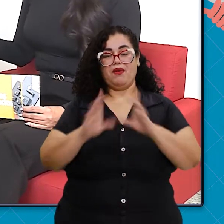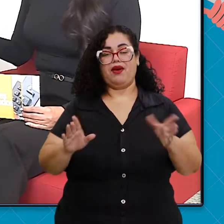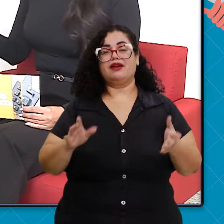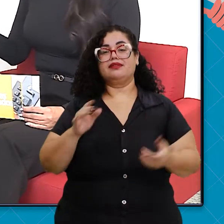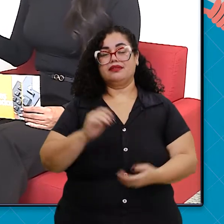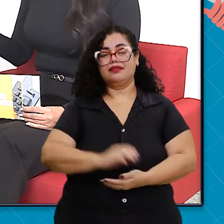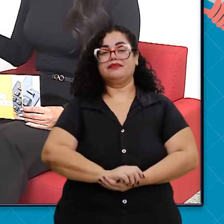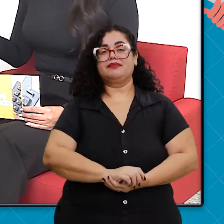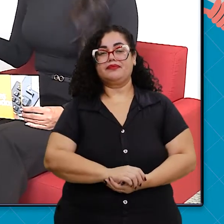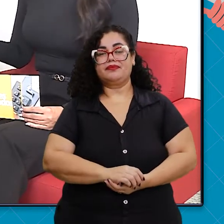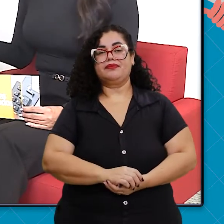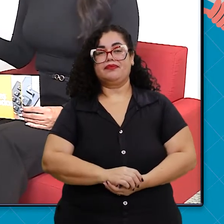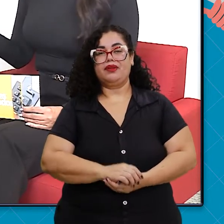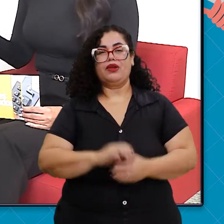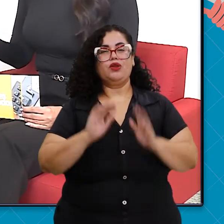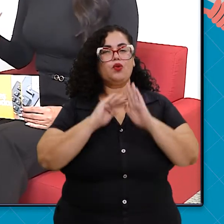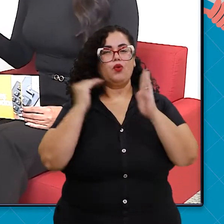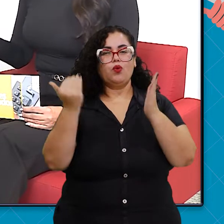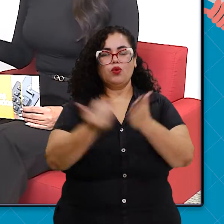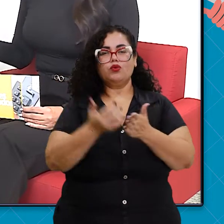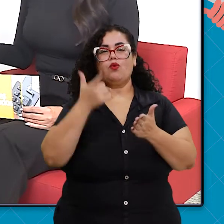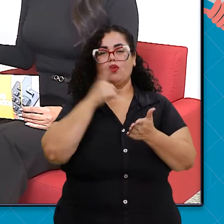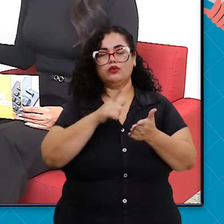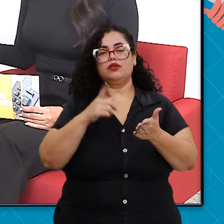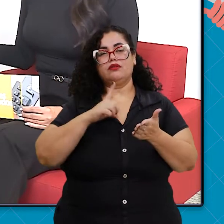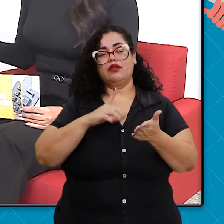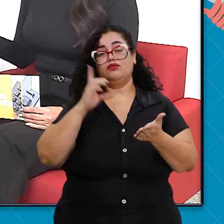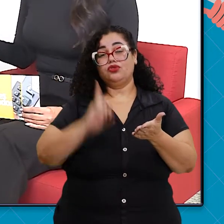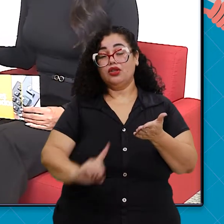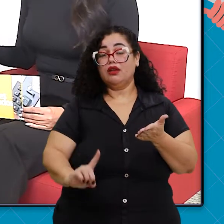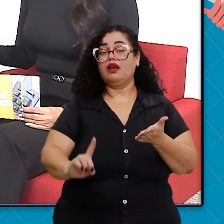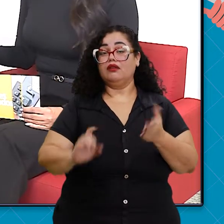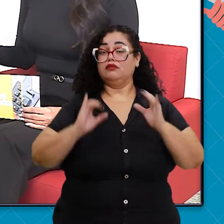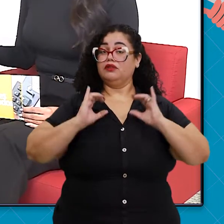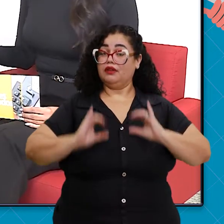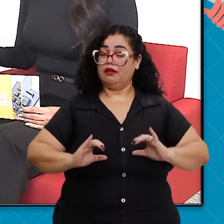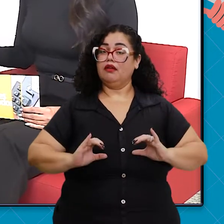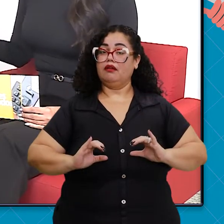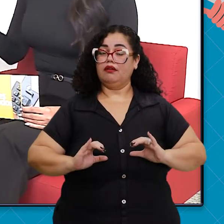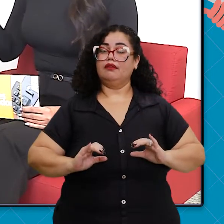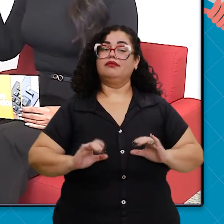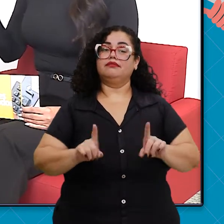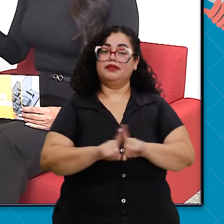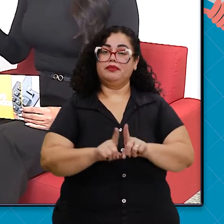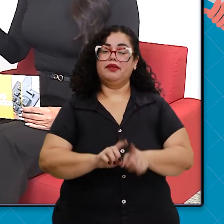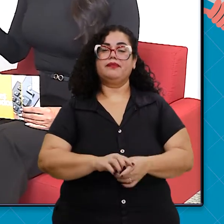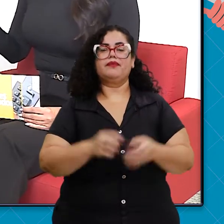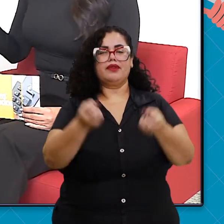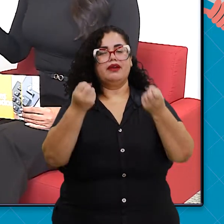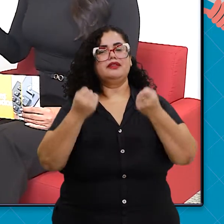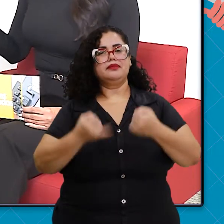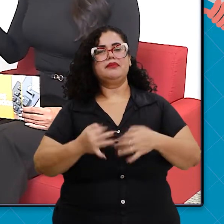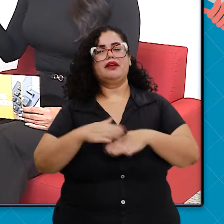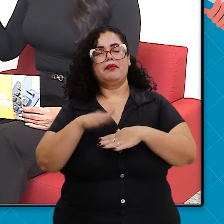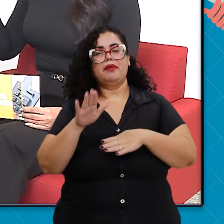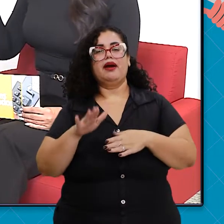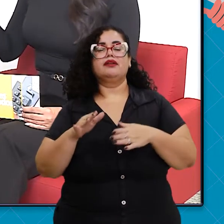para que todo mundo consiga exercer o seu direito de cidadania. Fala para mim,